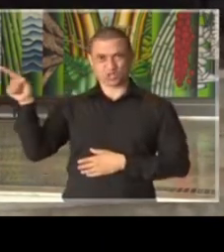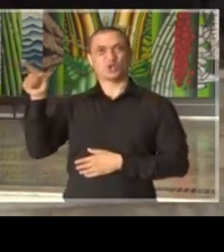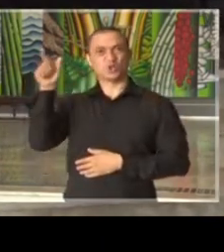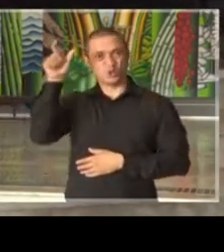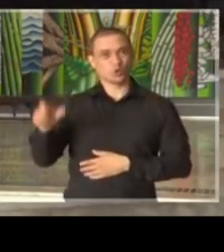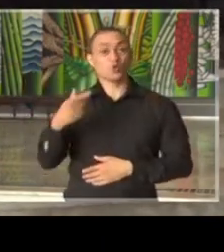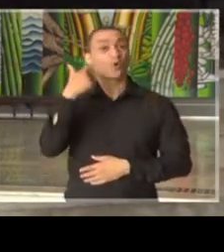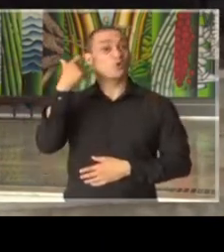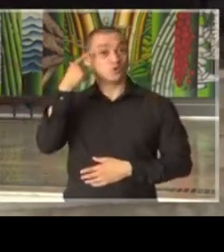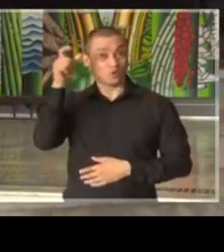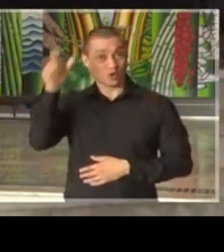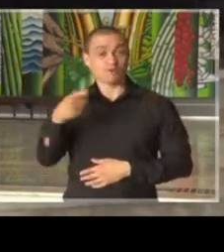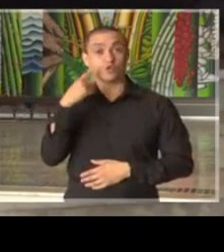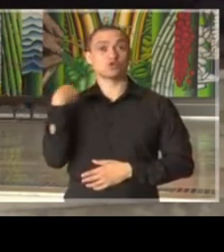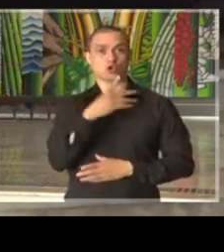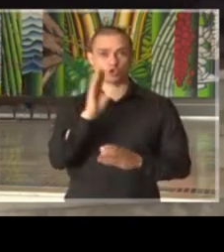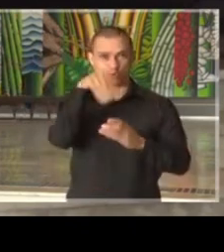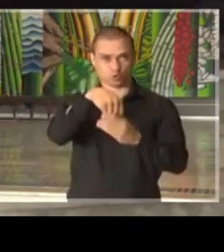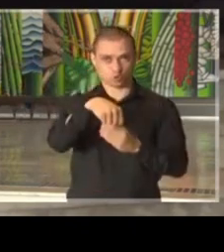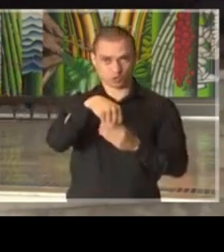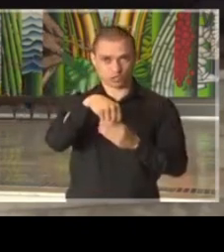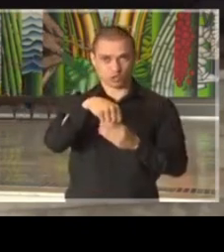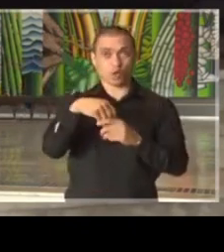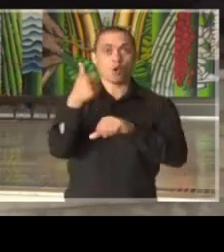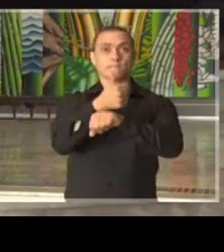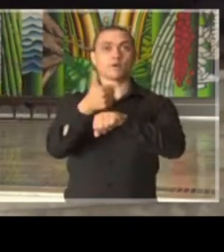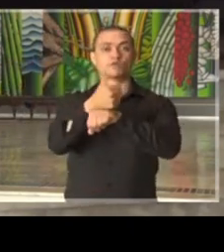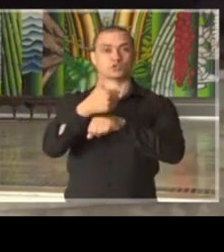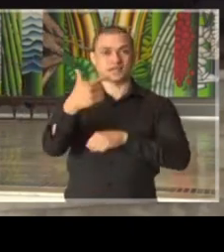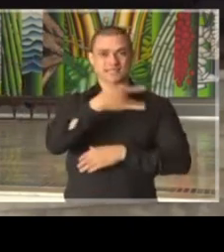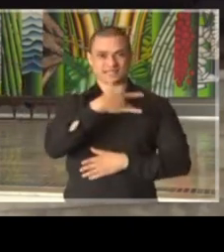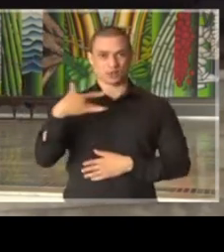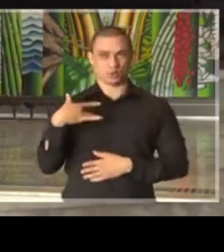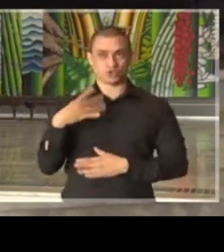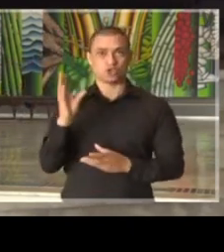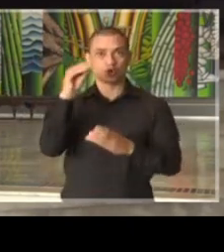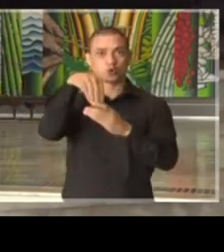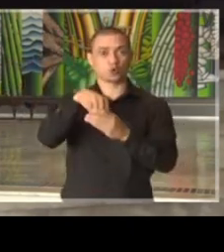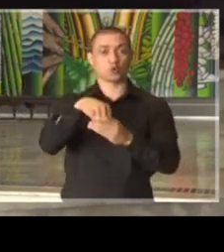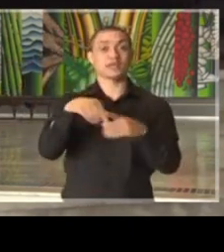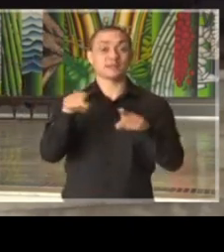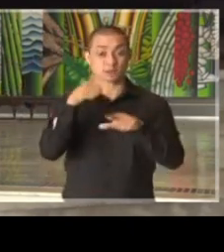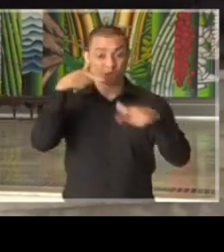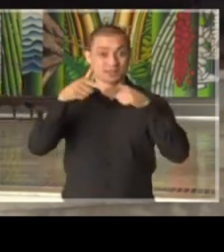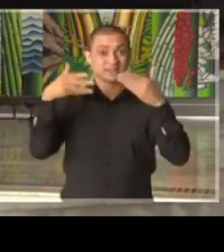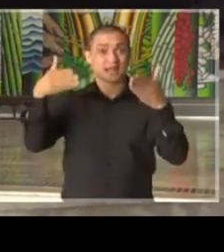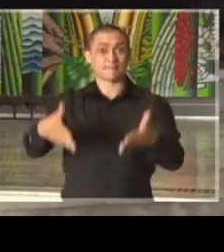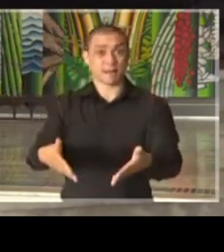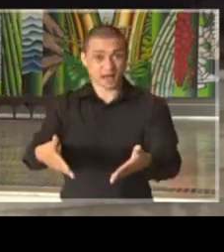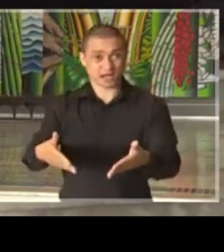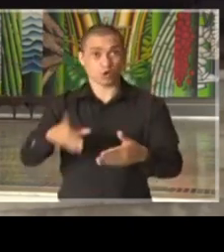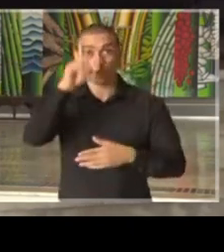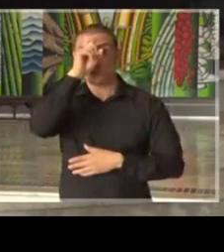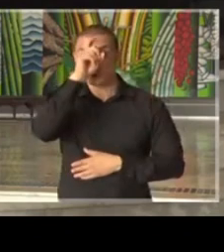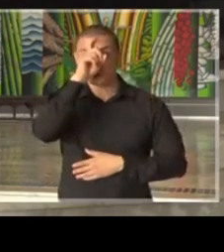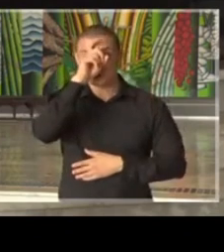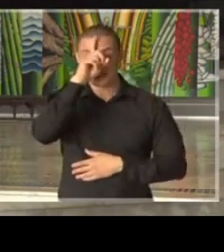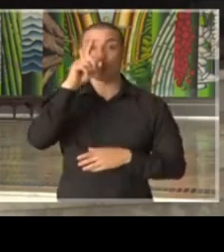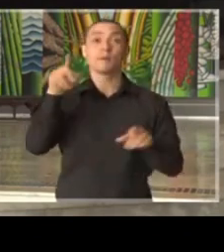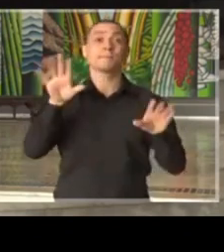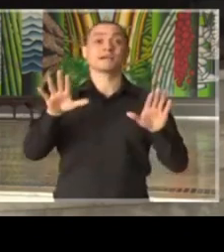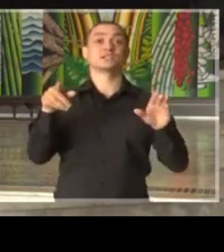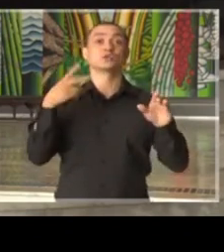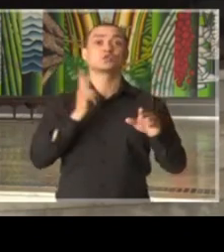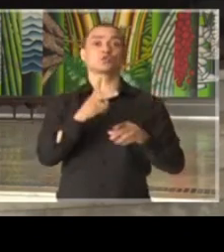nós incluímos que os profissionais da área de saúde que atuam em hospital, eles continuam